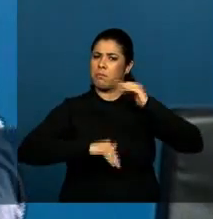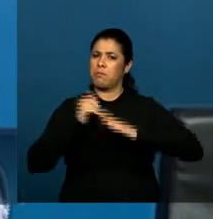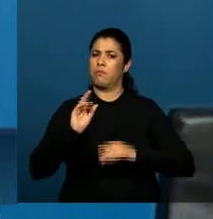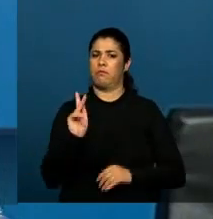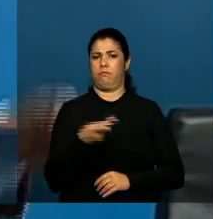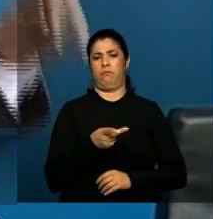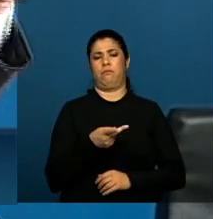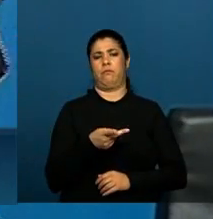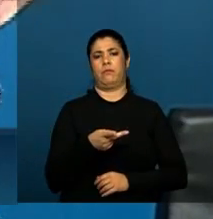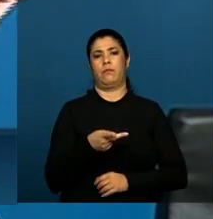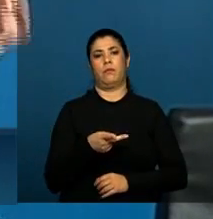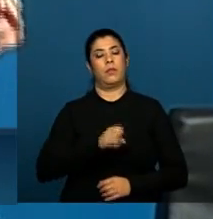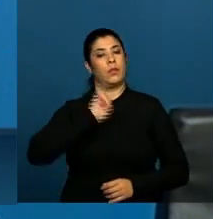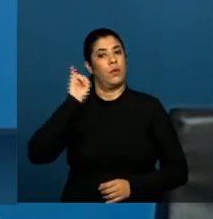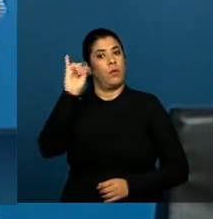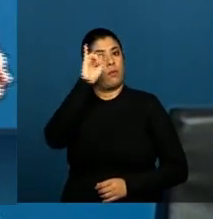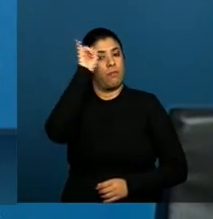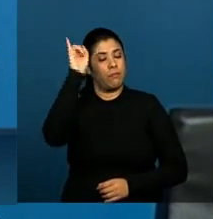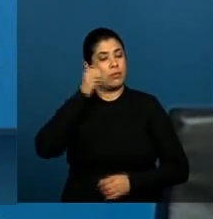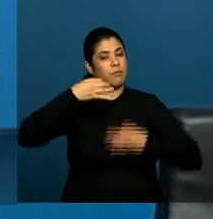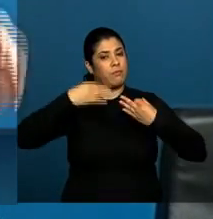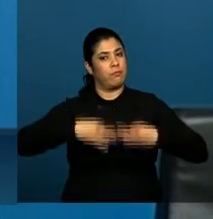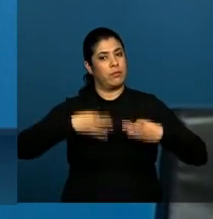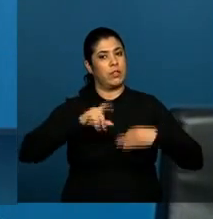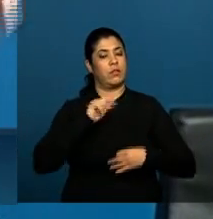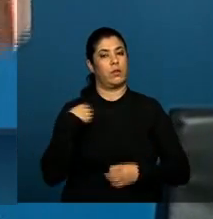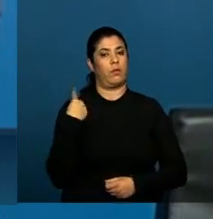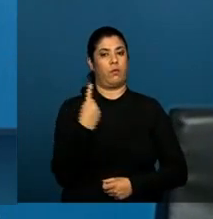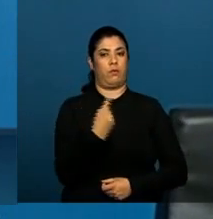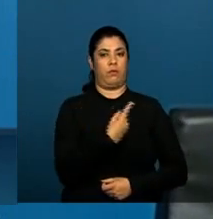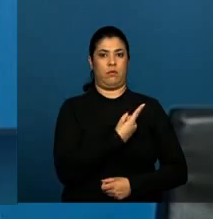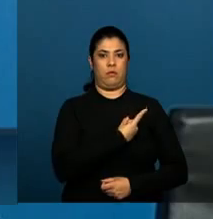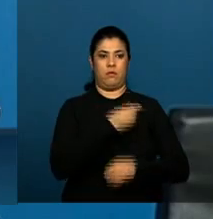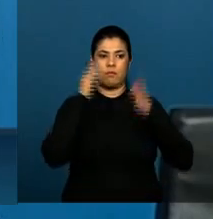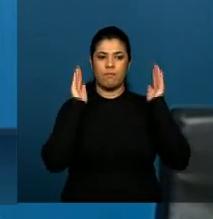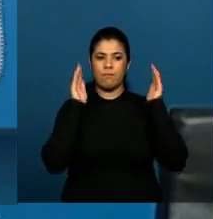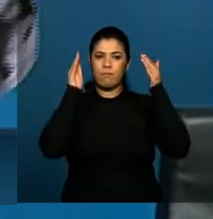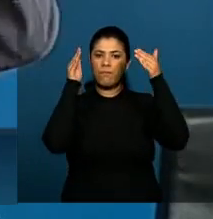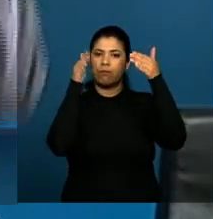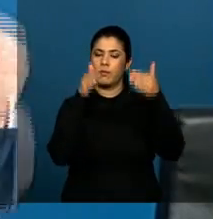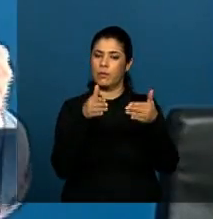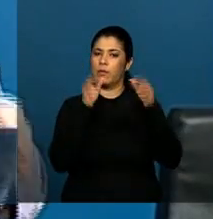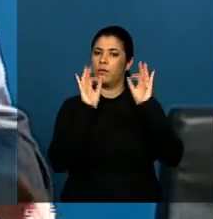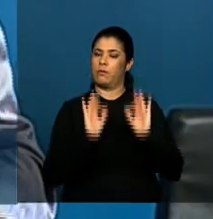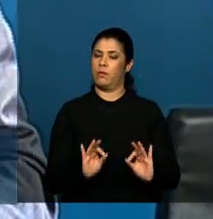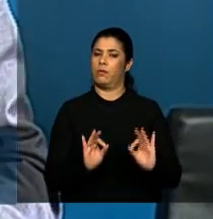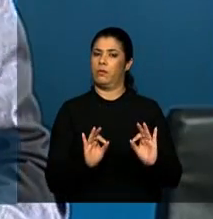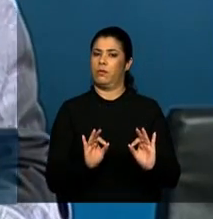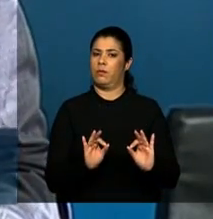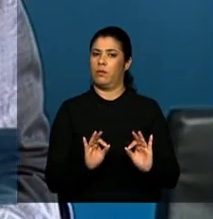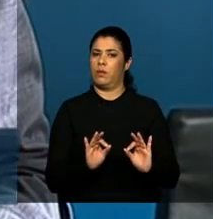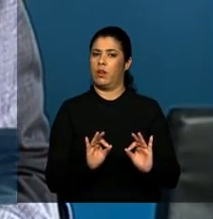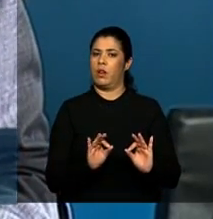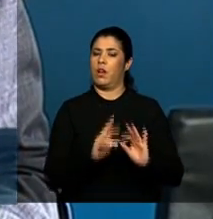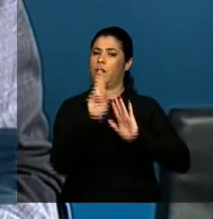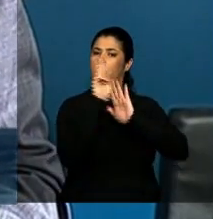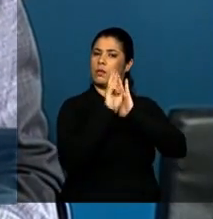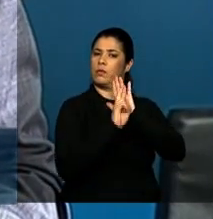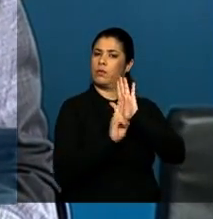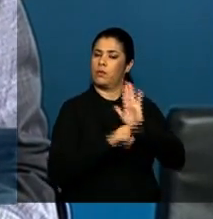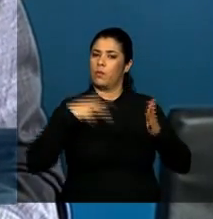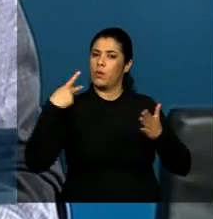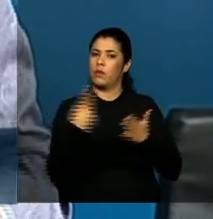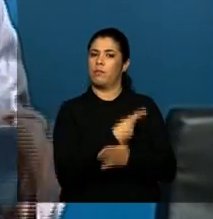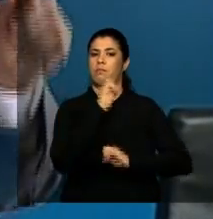Portanto, é de fundamental importância que demos uma grande atenção, que venhamos a dar uma grande atenção a essa regulamentação do marco